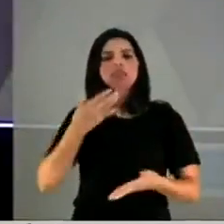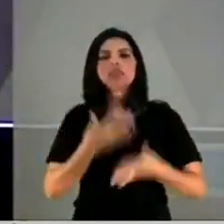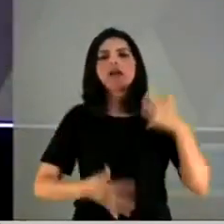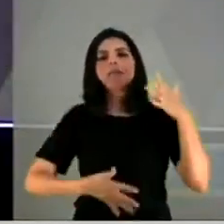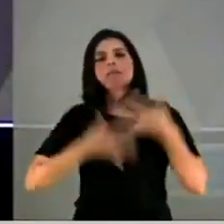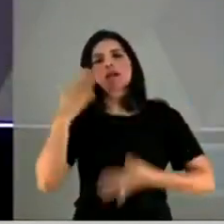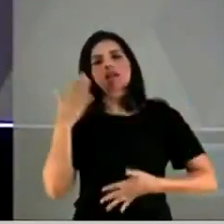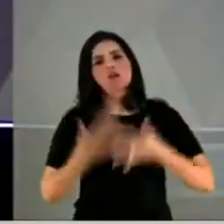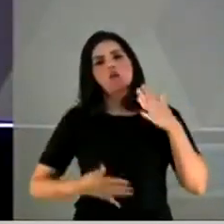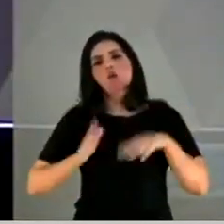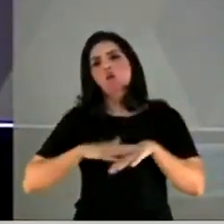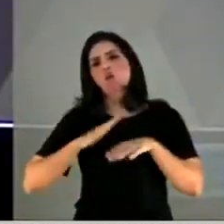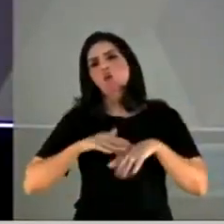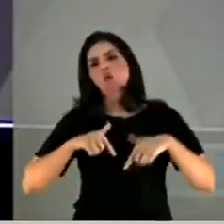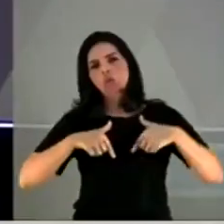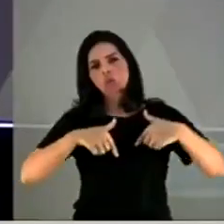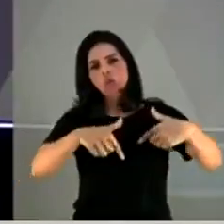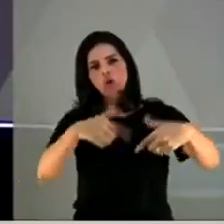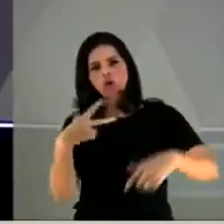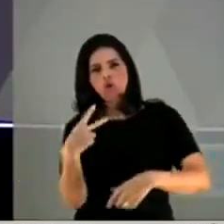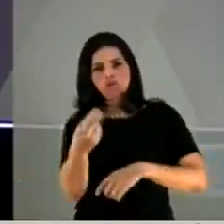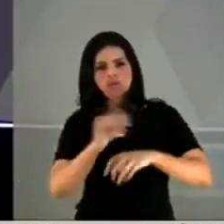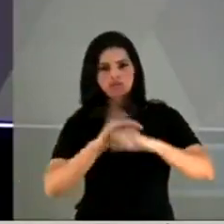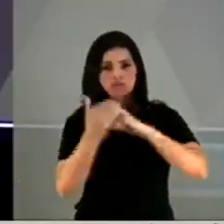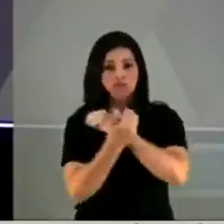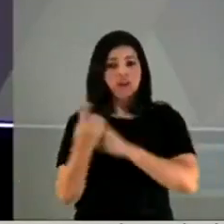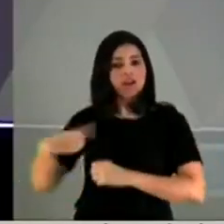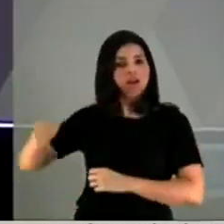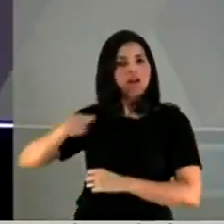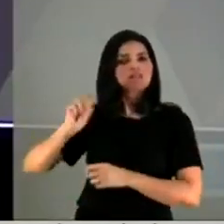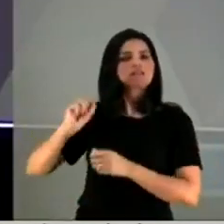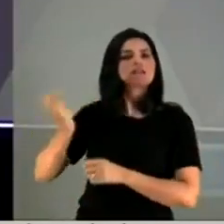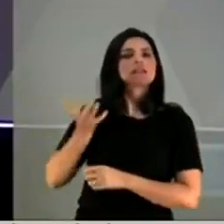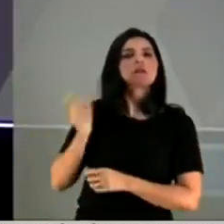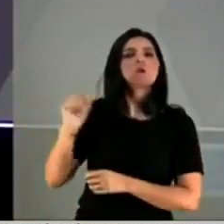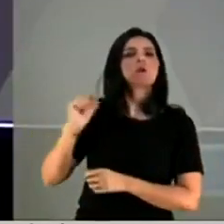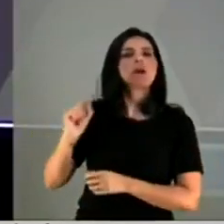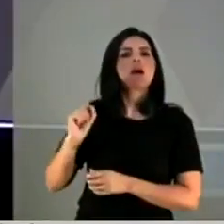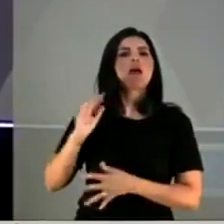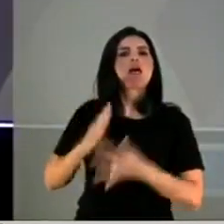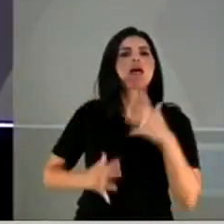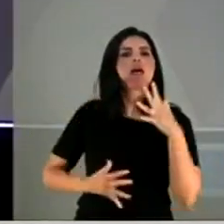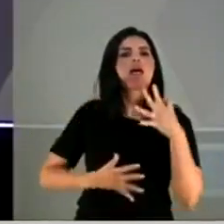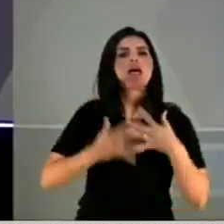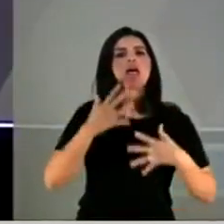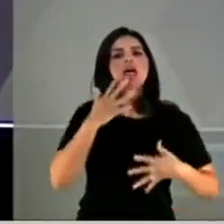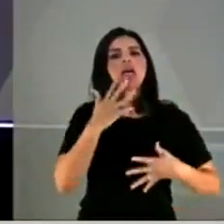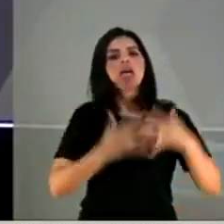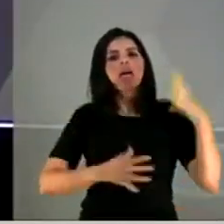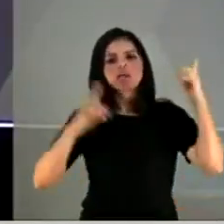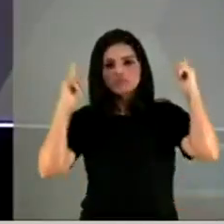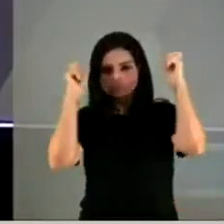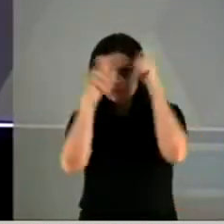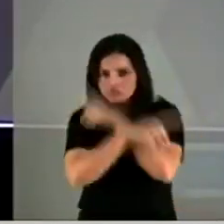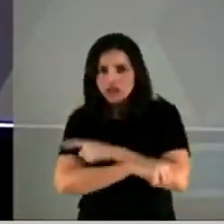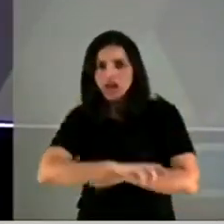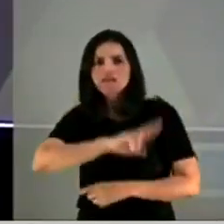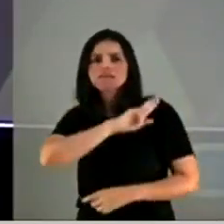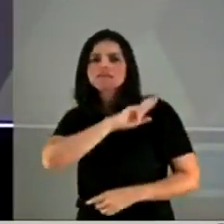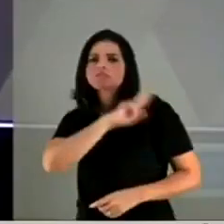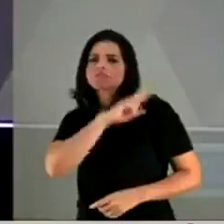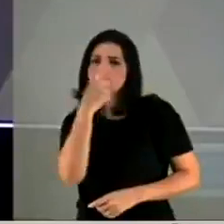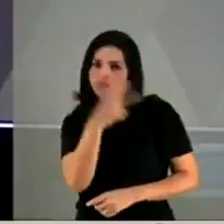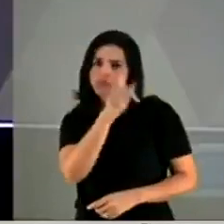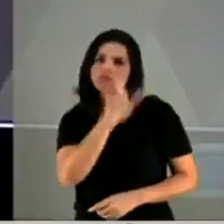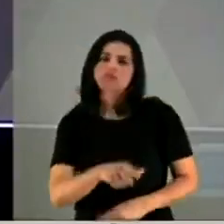-19, servia para ocultá-los e dificultava sua responsabilização